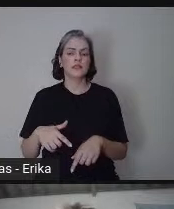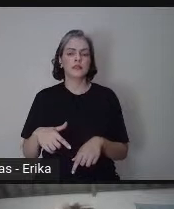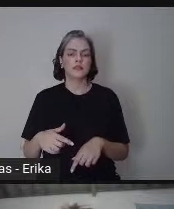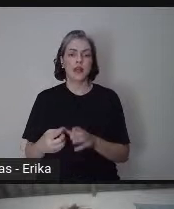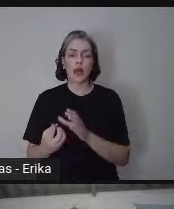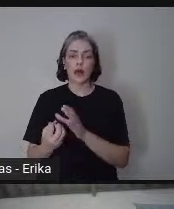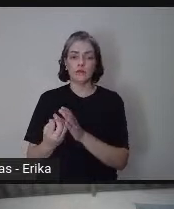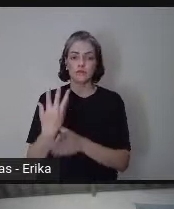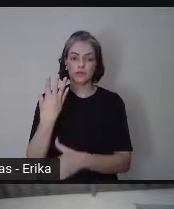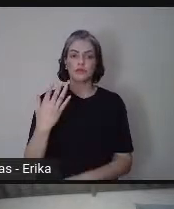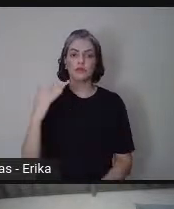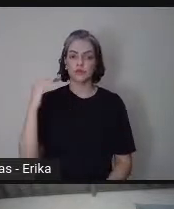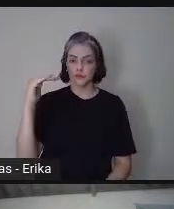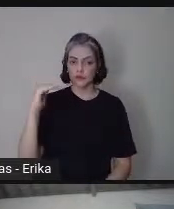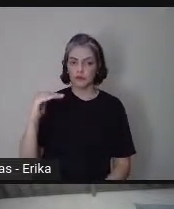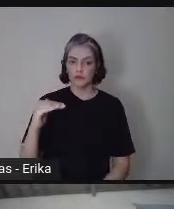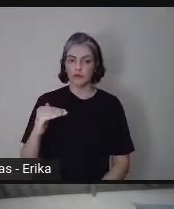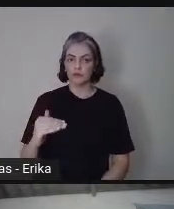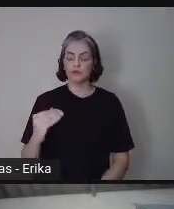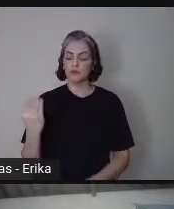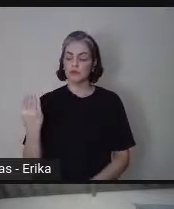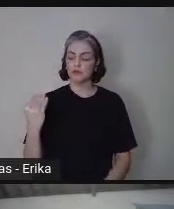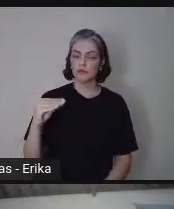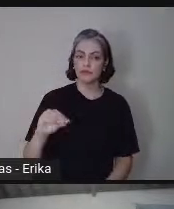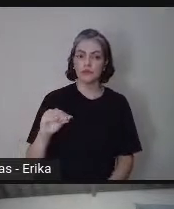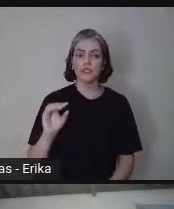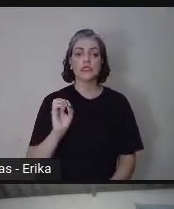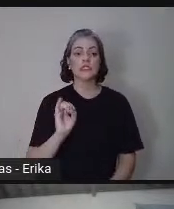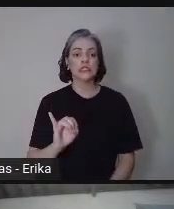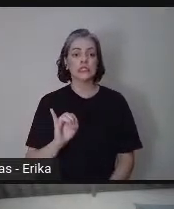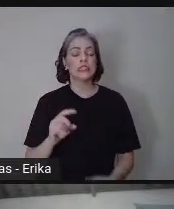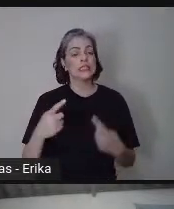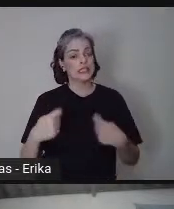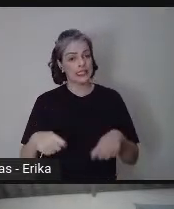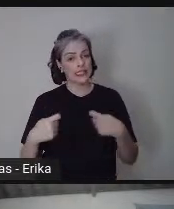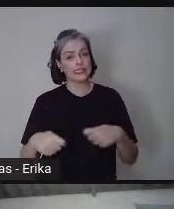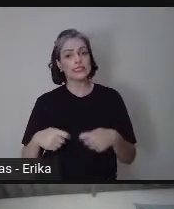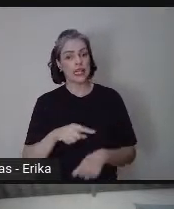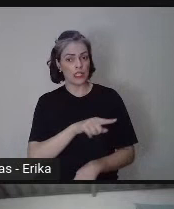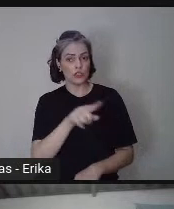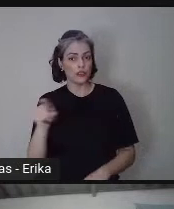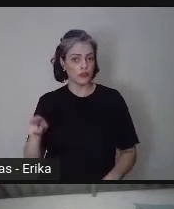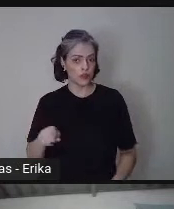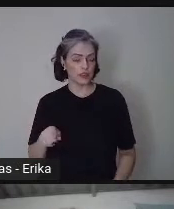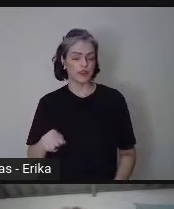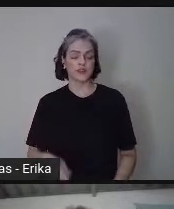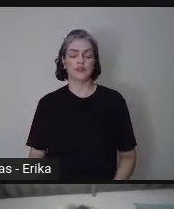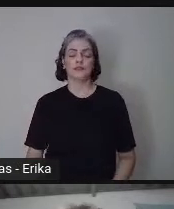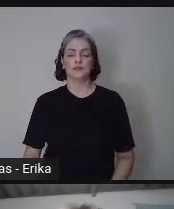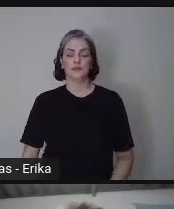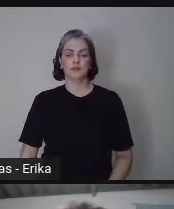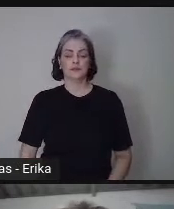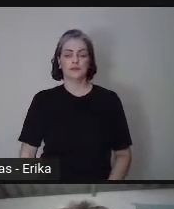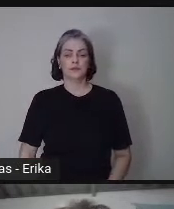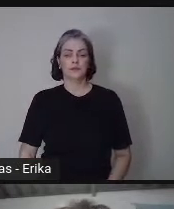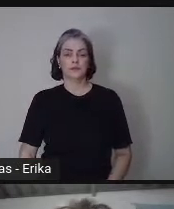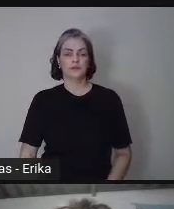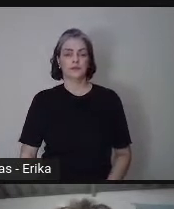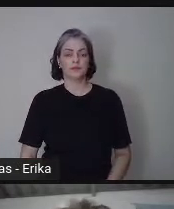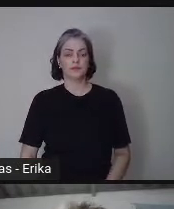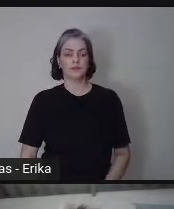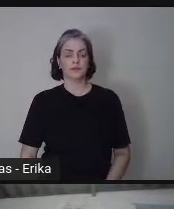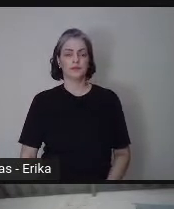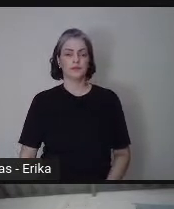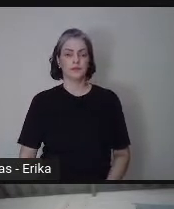rápidos, o que a gente for vendo que vai ser a demanda de vocês nessas salas de aula. Esse fórum